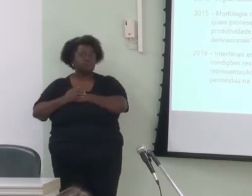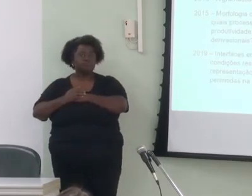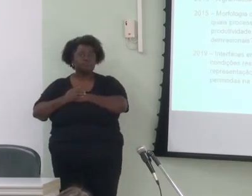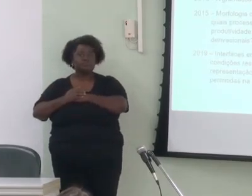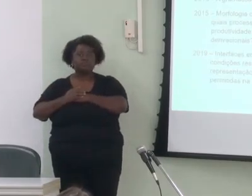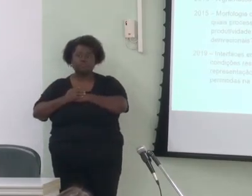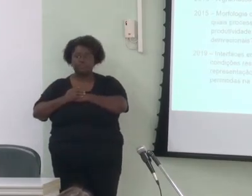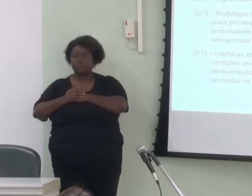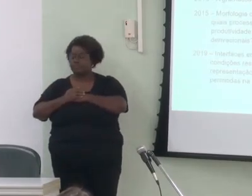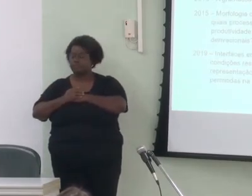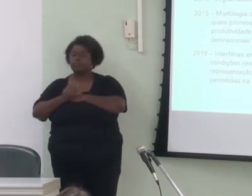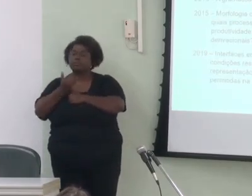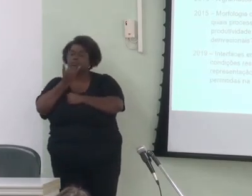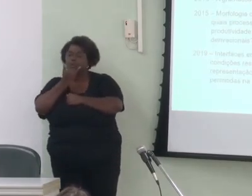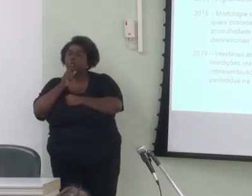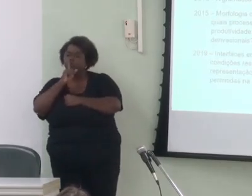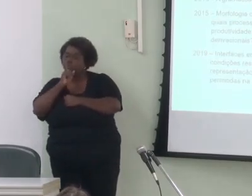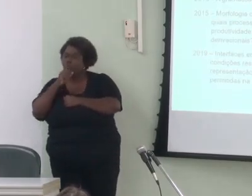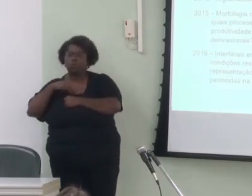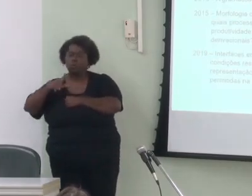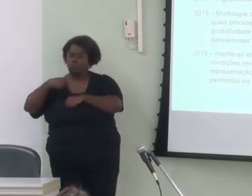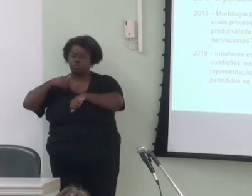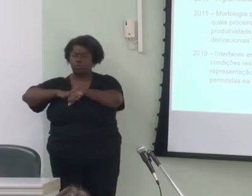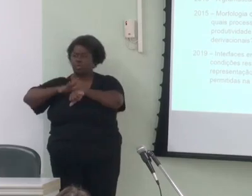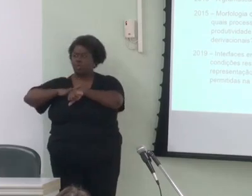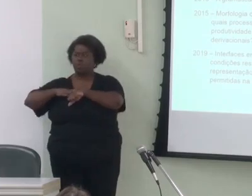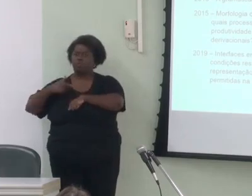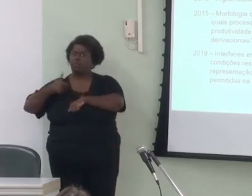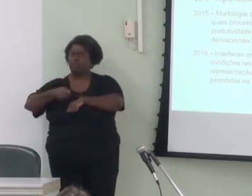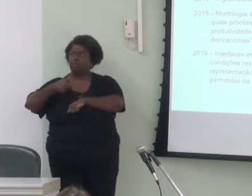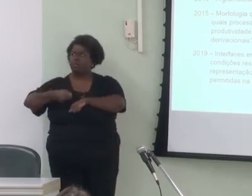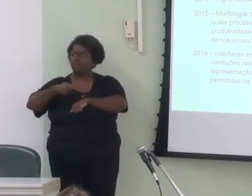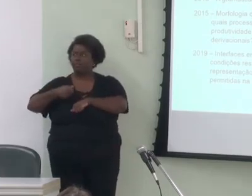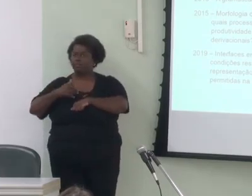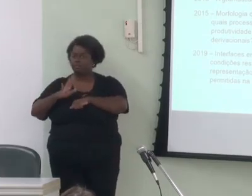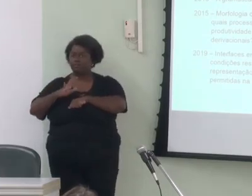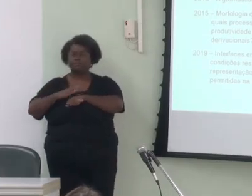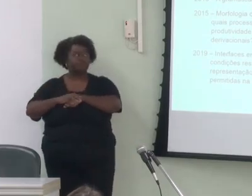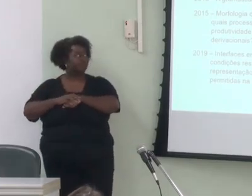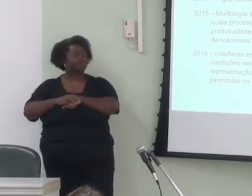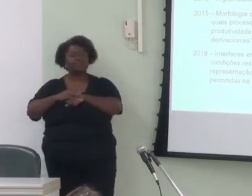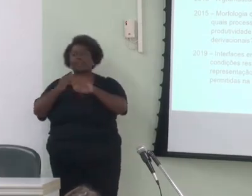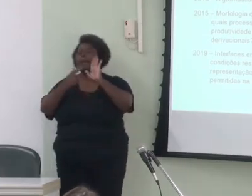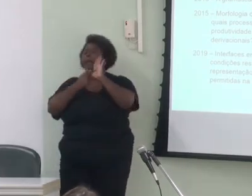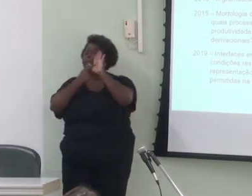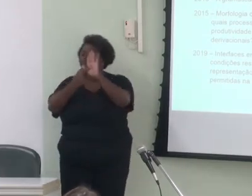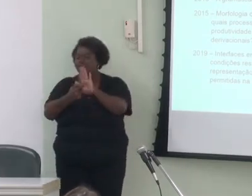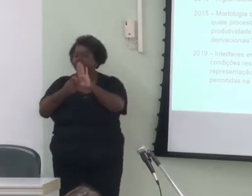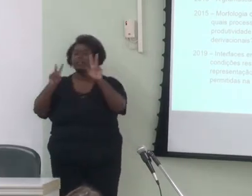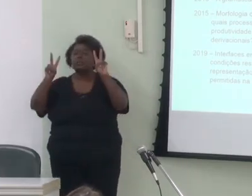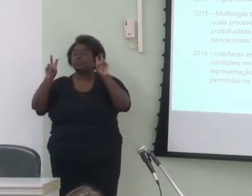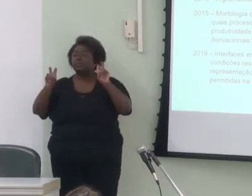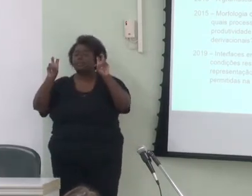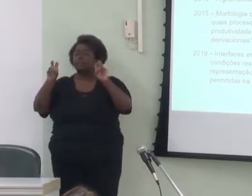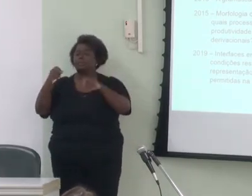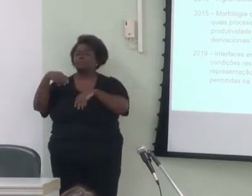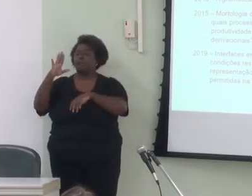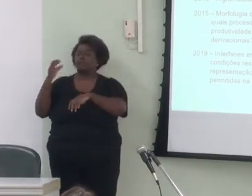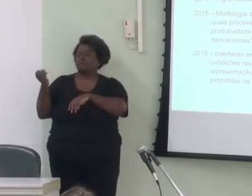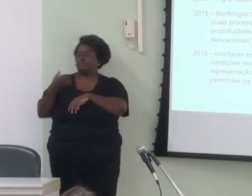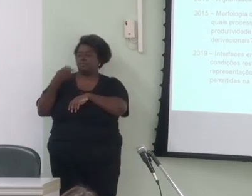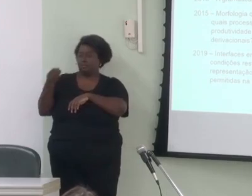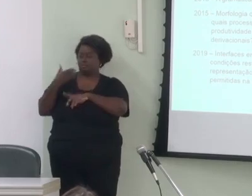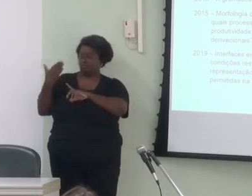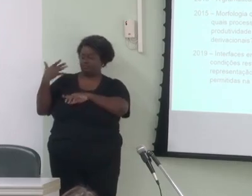Juro que não sou eu, gente? Apresentando apenas os temas mais recentes das últimas edições,